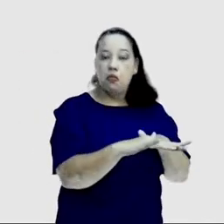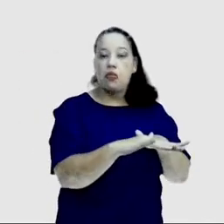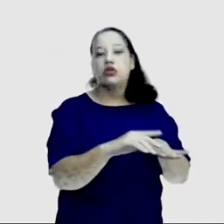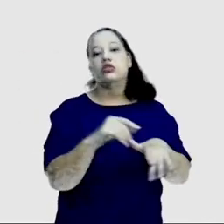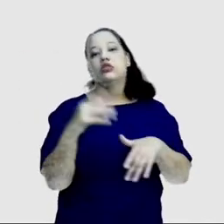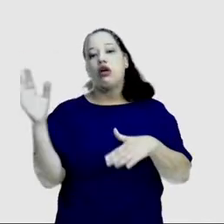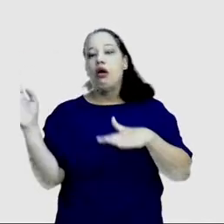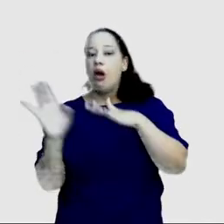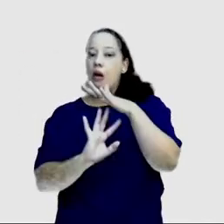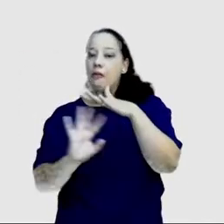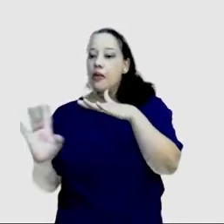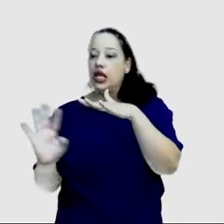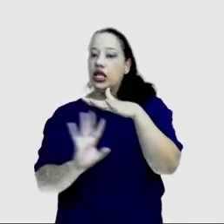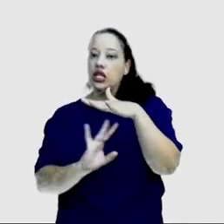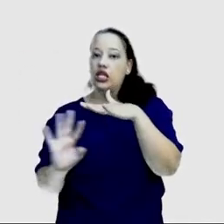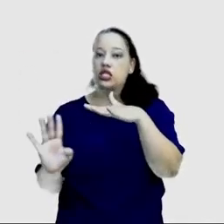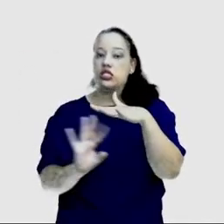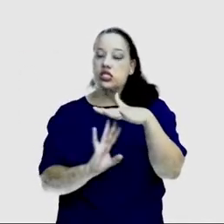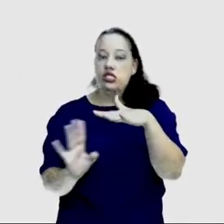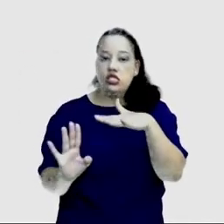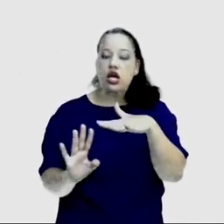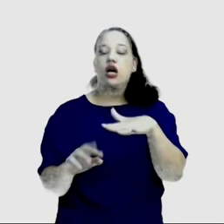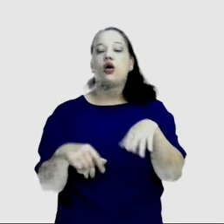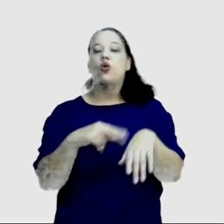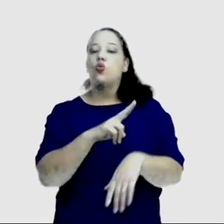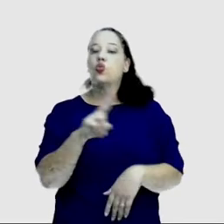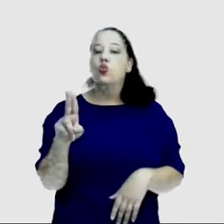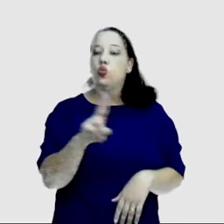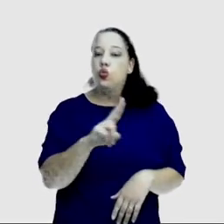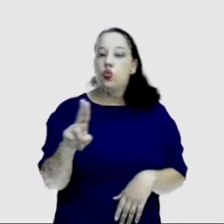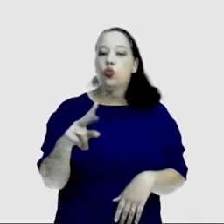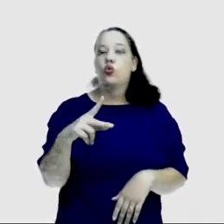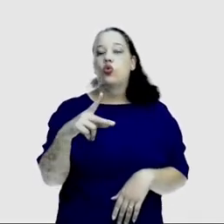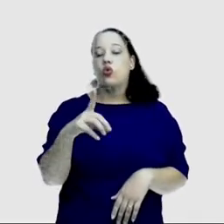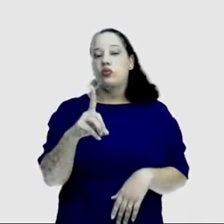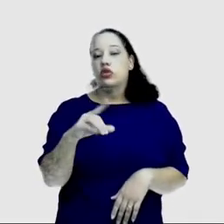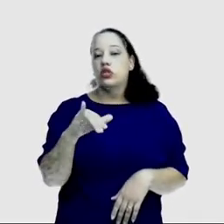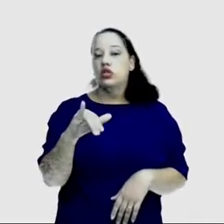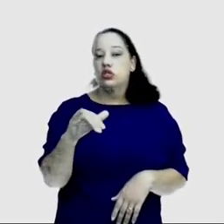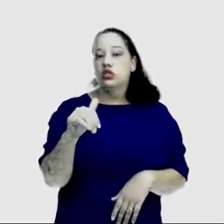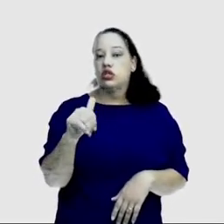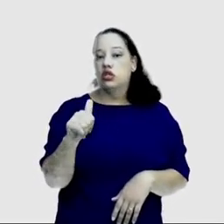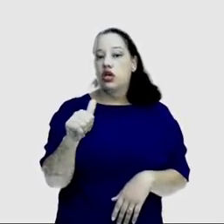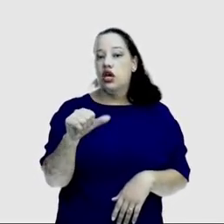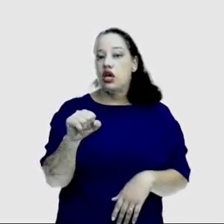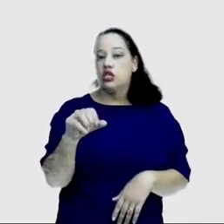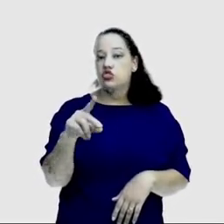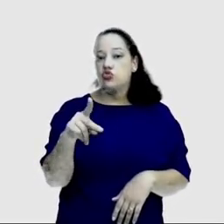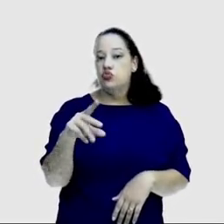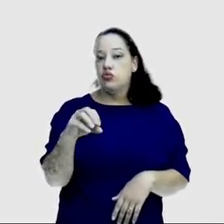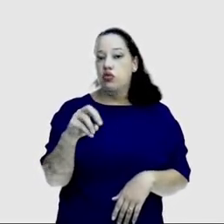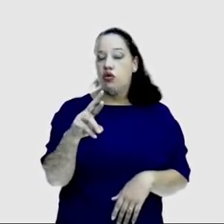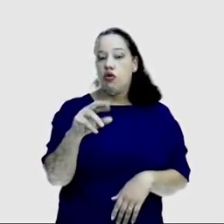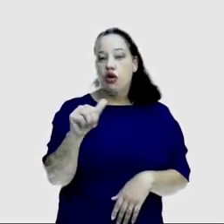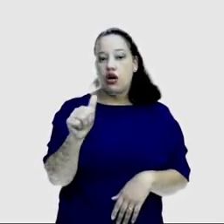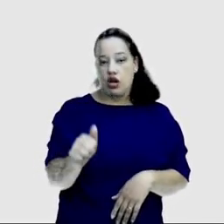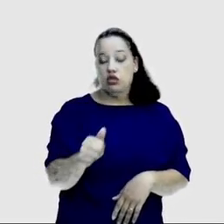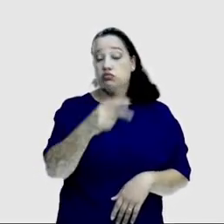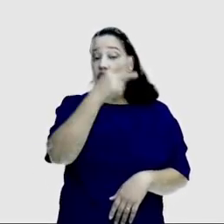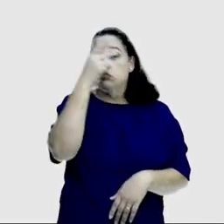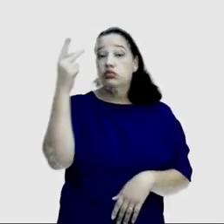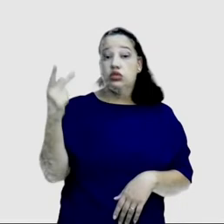saída e de chegada em outros continentes tem um nome, que foi a diáspora. A exploração no período da diáspora obrigou